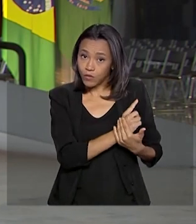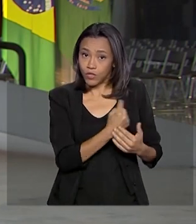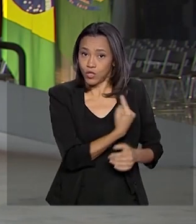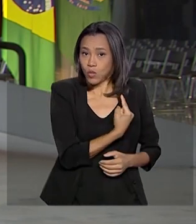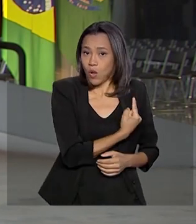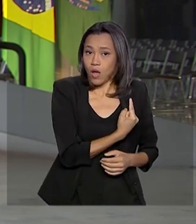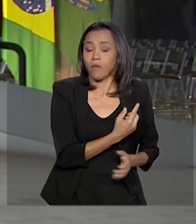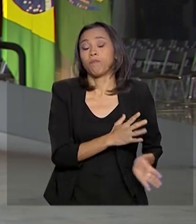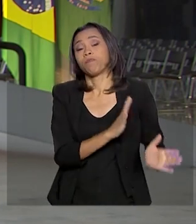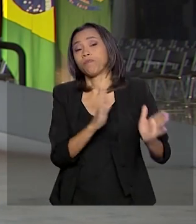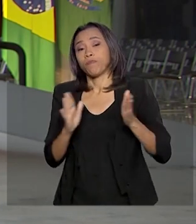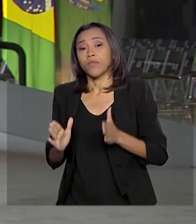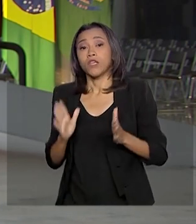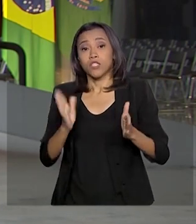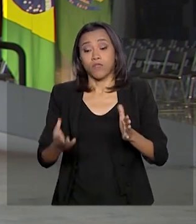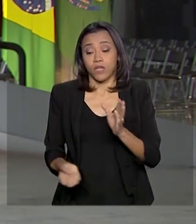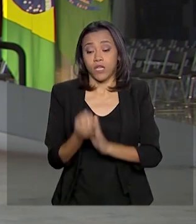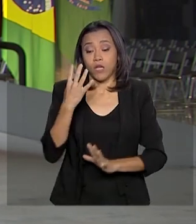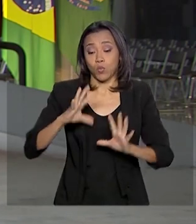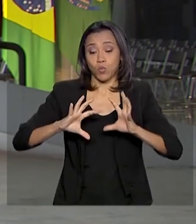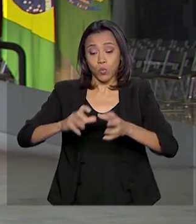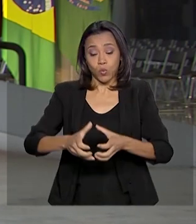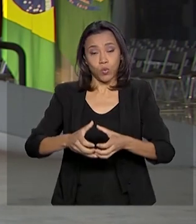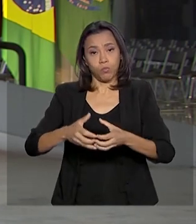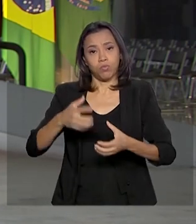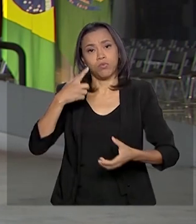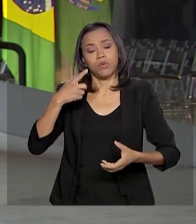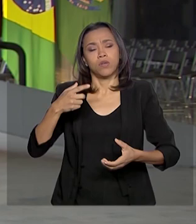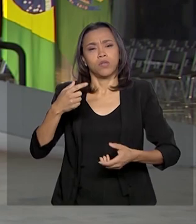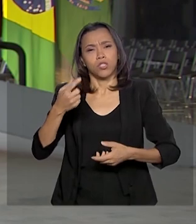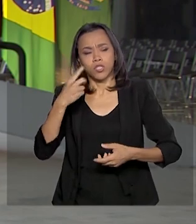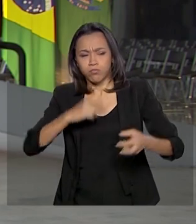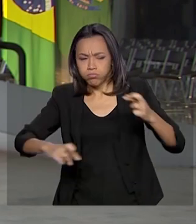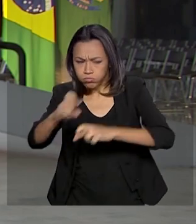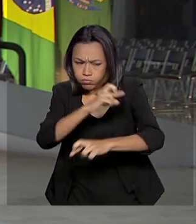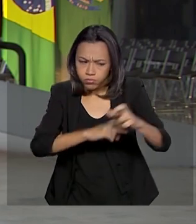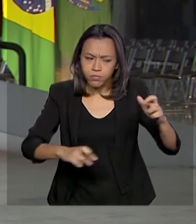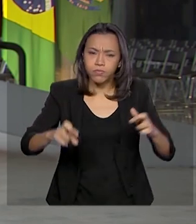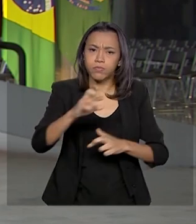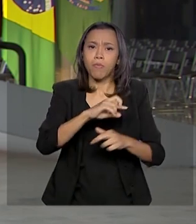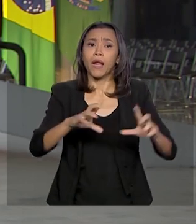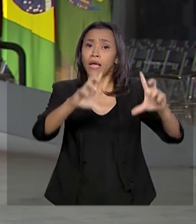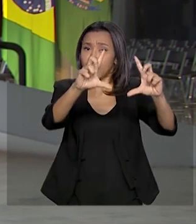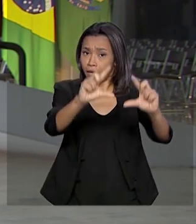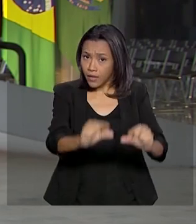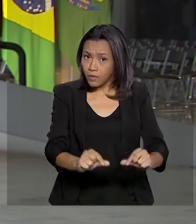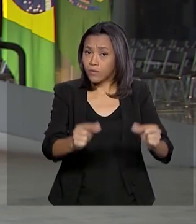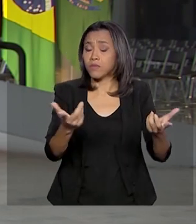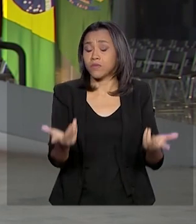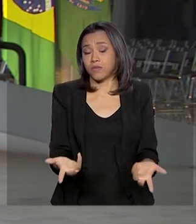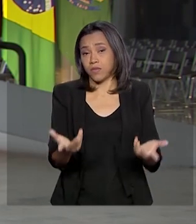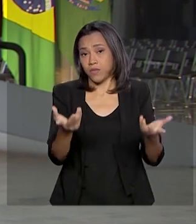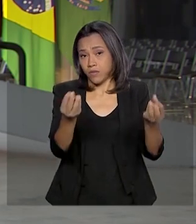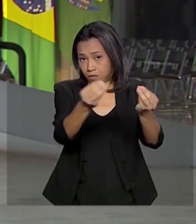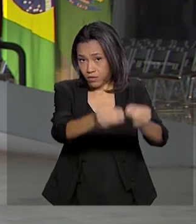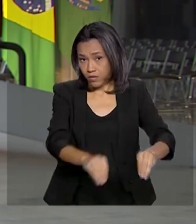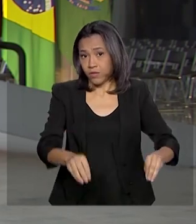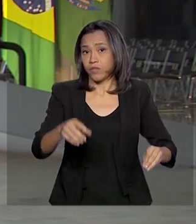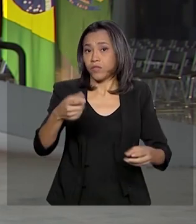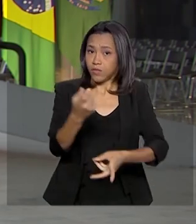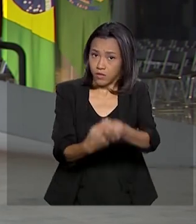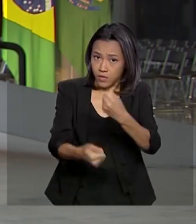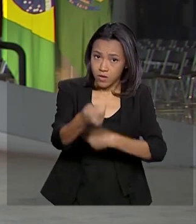monitoramento no Ministério da Economia para tomar as medidas necessárias para reduzir os impactos dessa crise. As primeiras providências